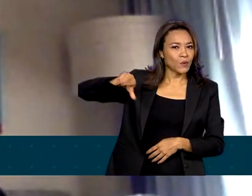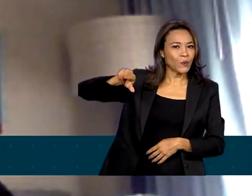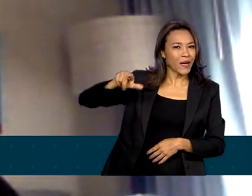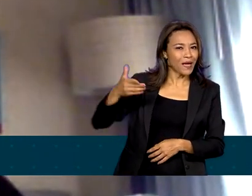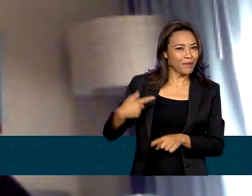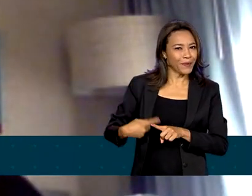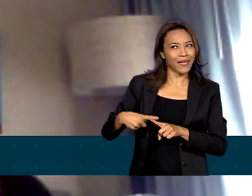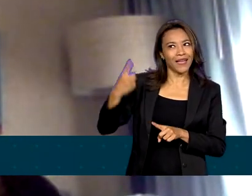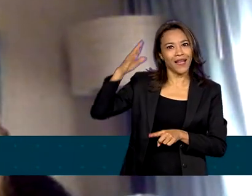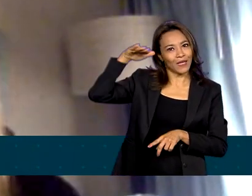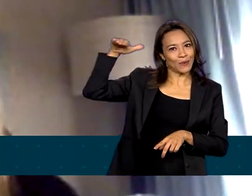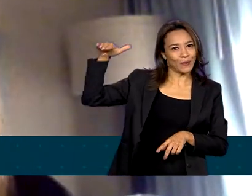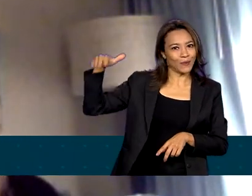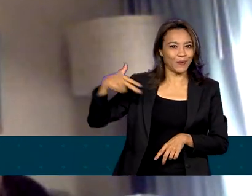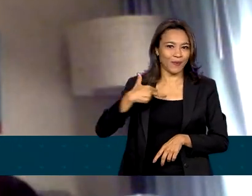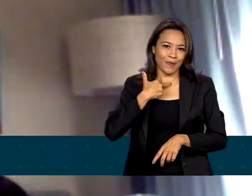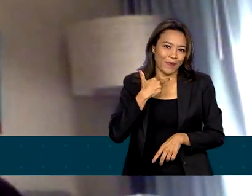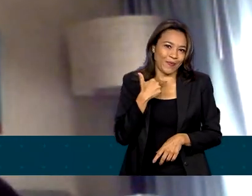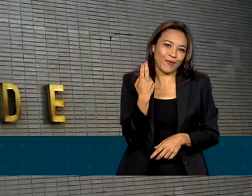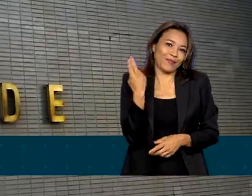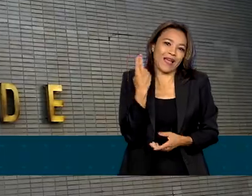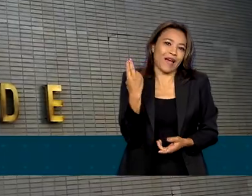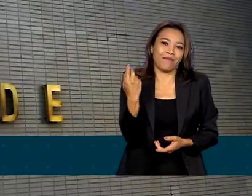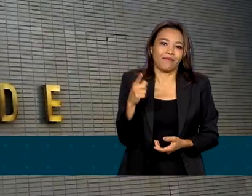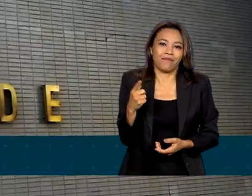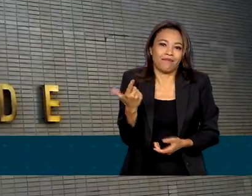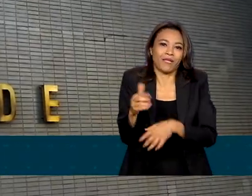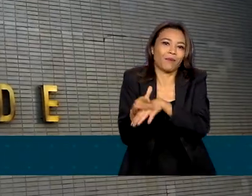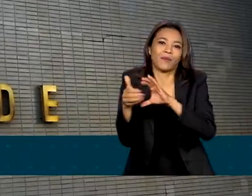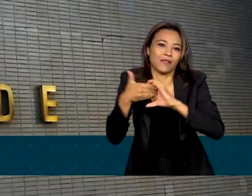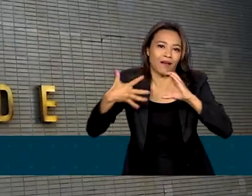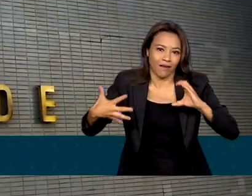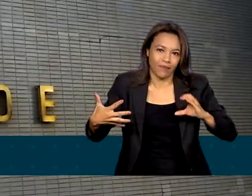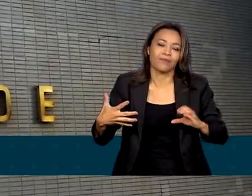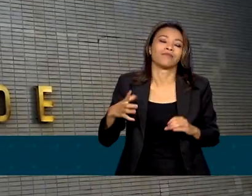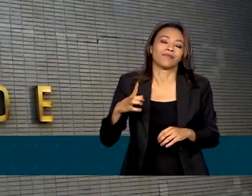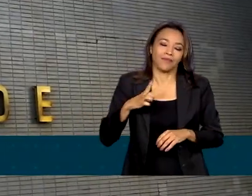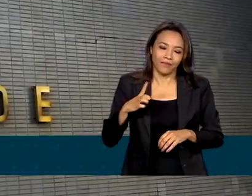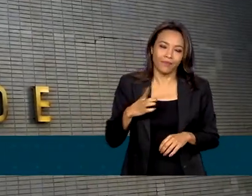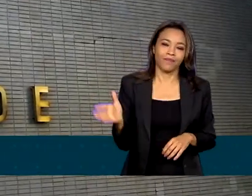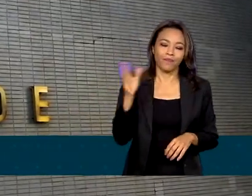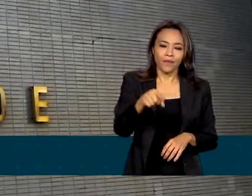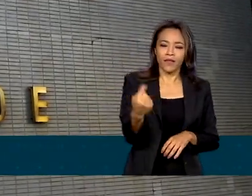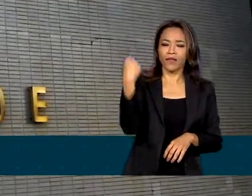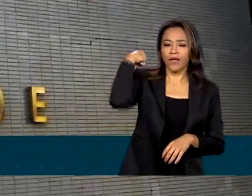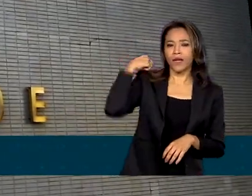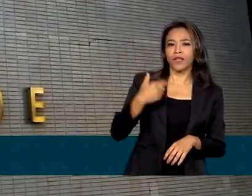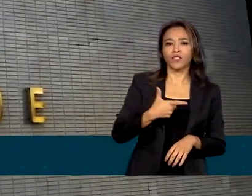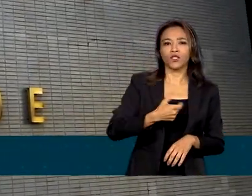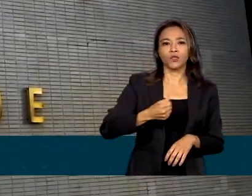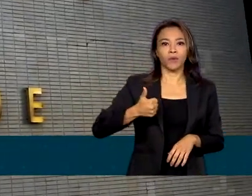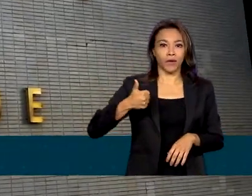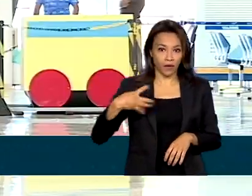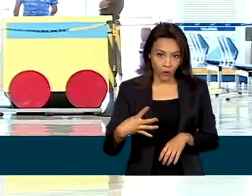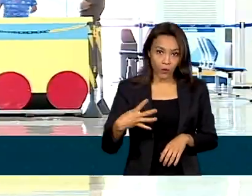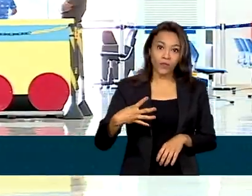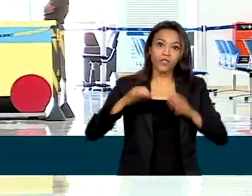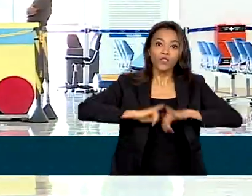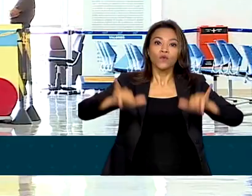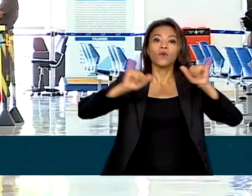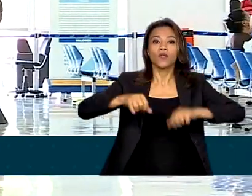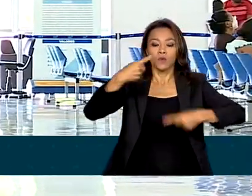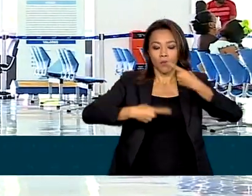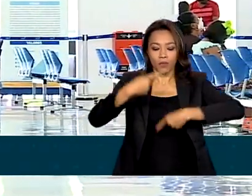ele é adulto que ele não pode ter uma doença rara. Desde 2014, o Ministério da Saúde instituiu a Política Nacional de